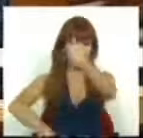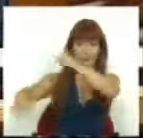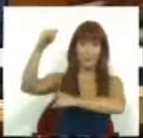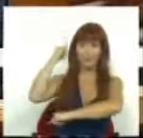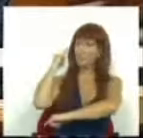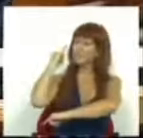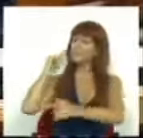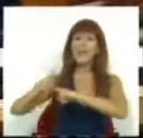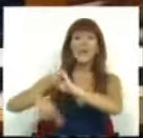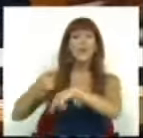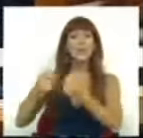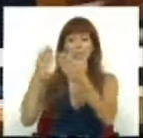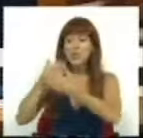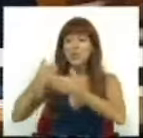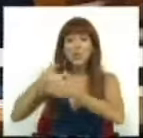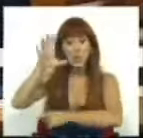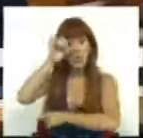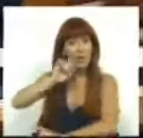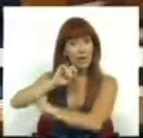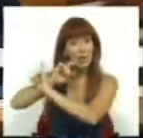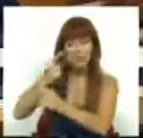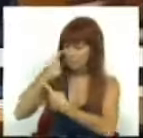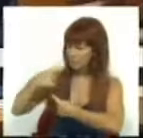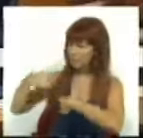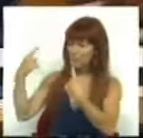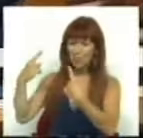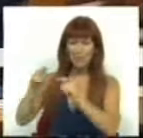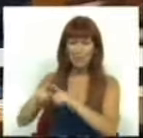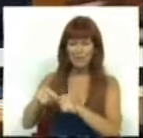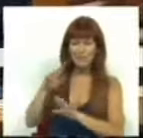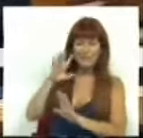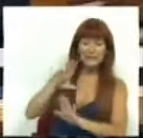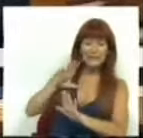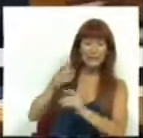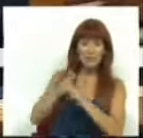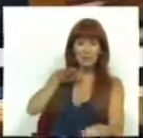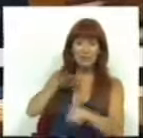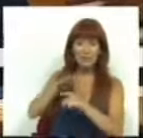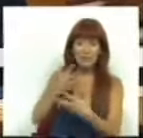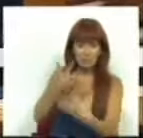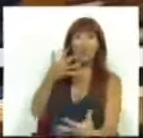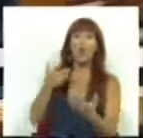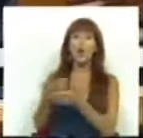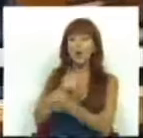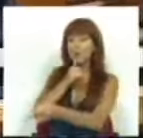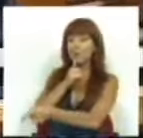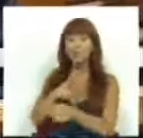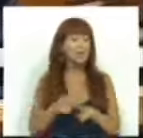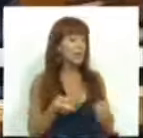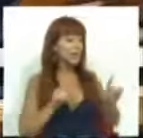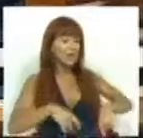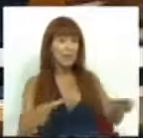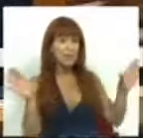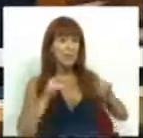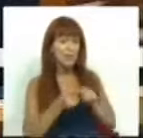retaguarda, depois de o estudo deste Governo ter revelado fortes reservas sobre o impacto económico da medida, a par